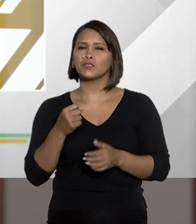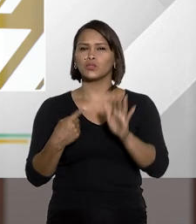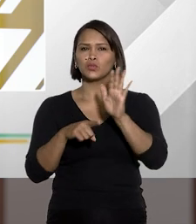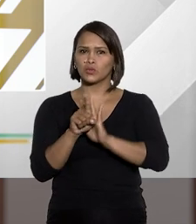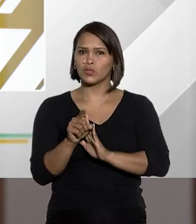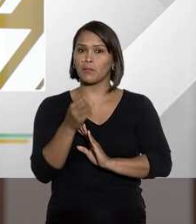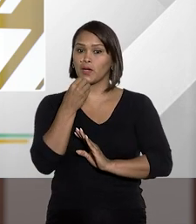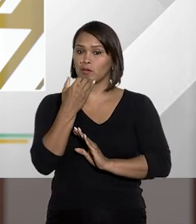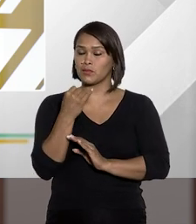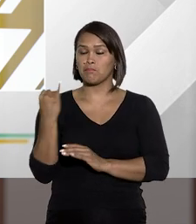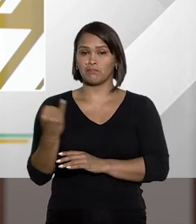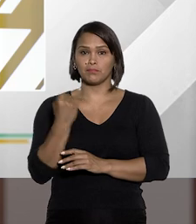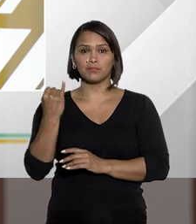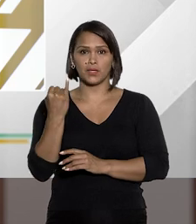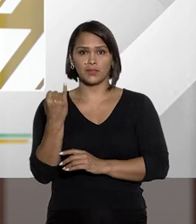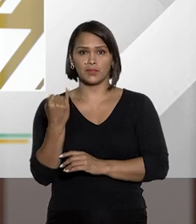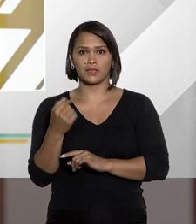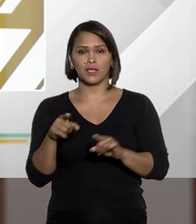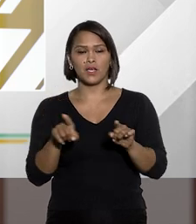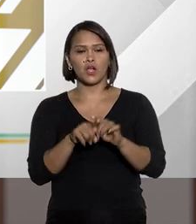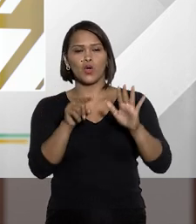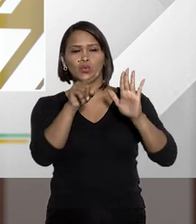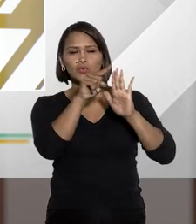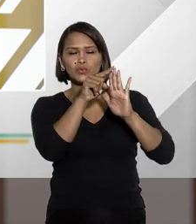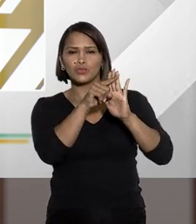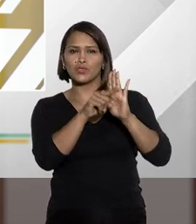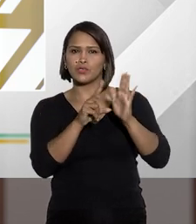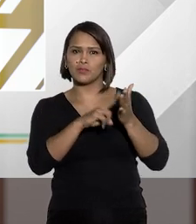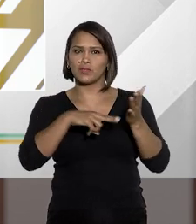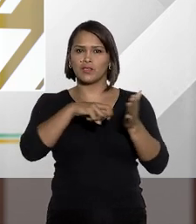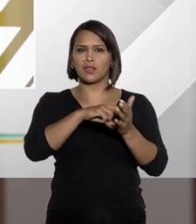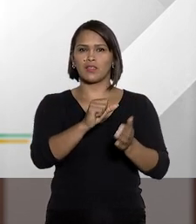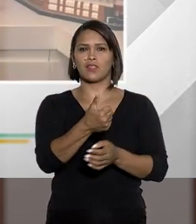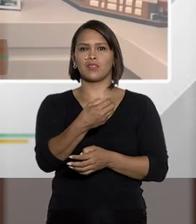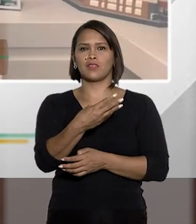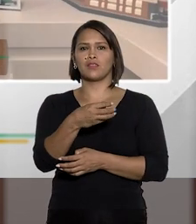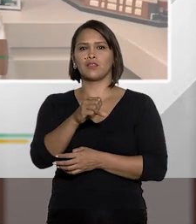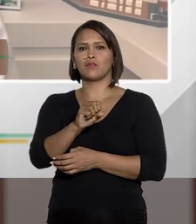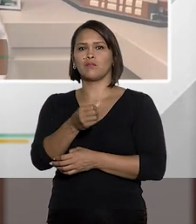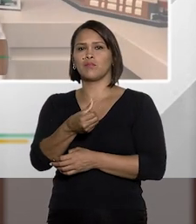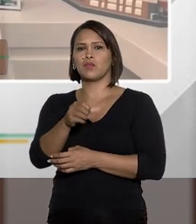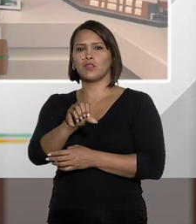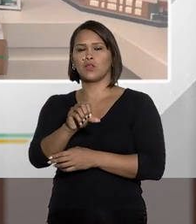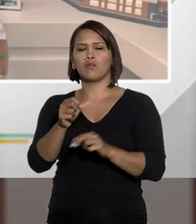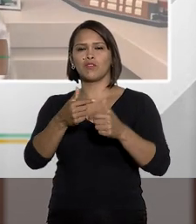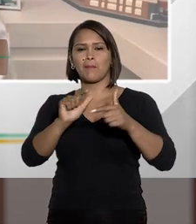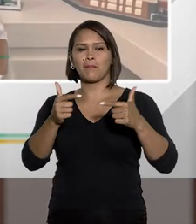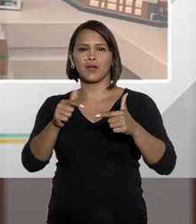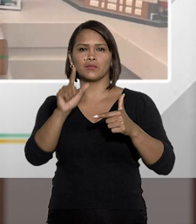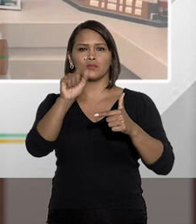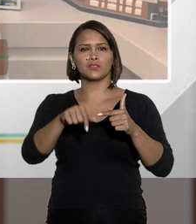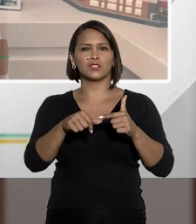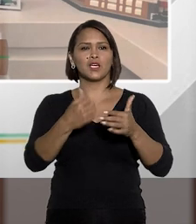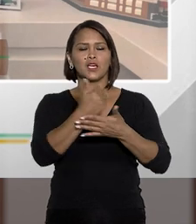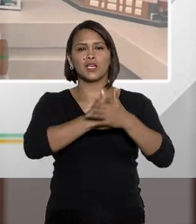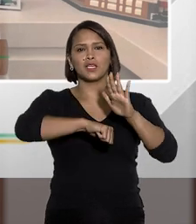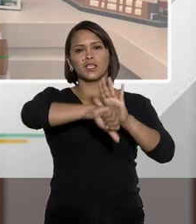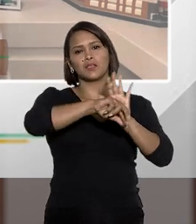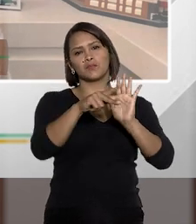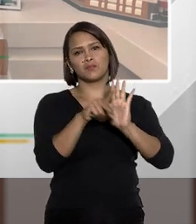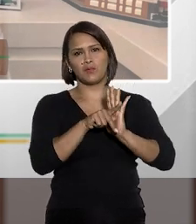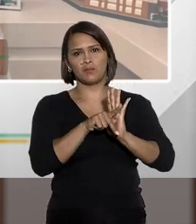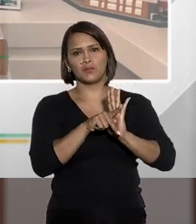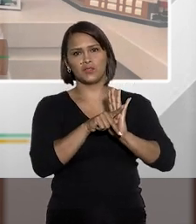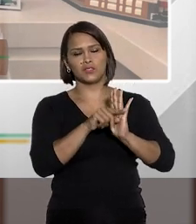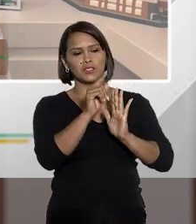Fátima, sua pergunta é extremamente relevante. Os tipos penais da 13869, em sua maioria, são o que a gente chama de